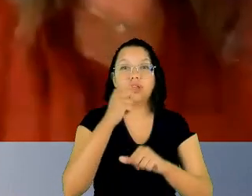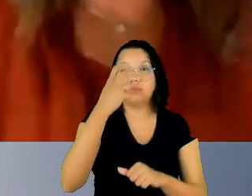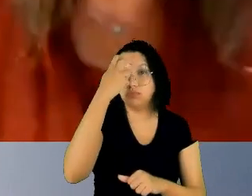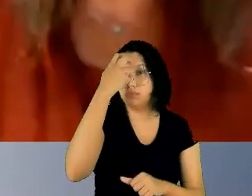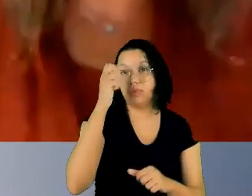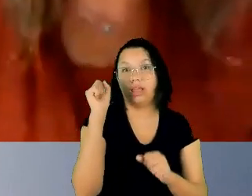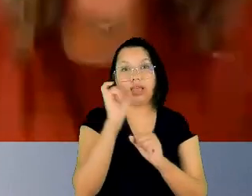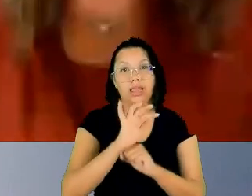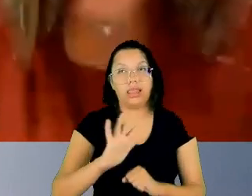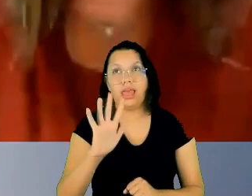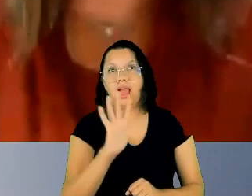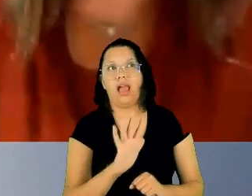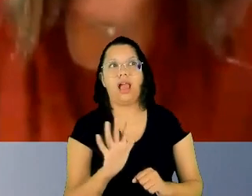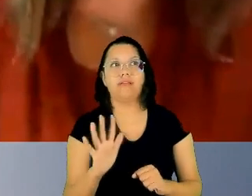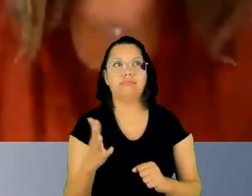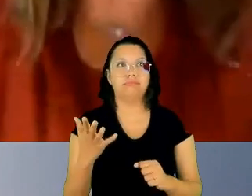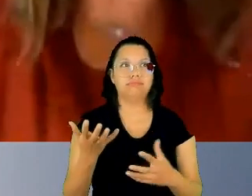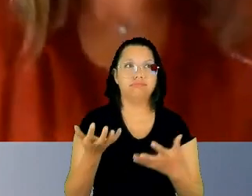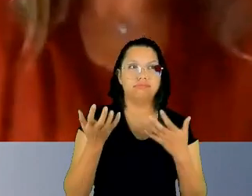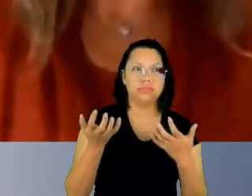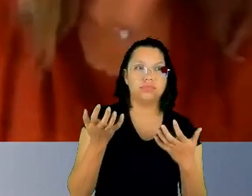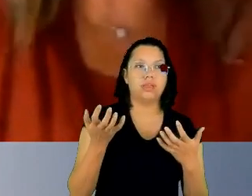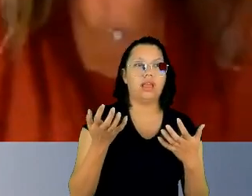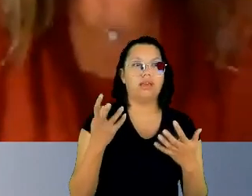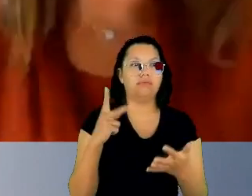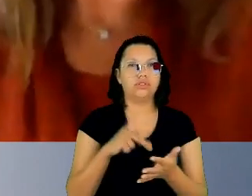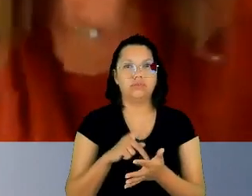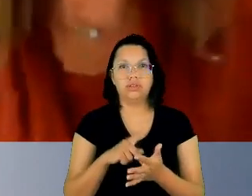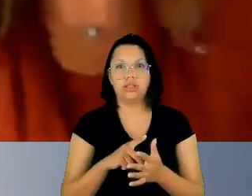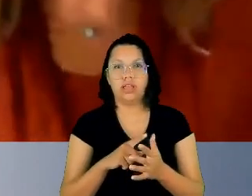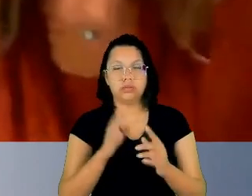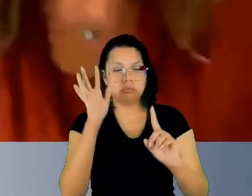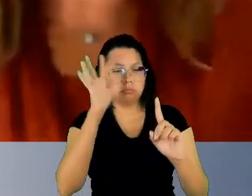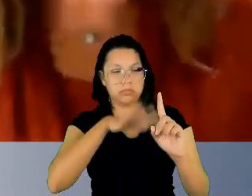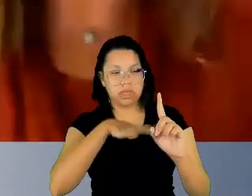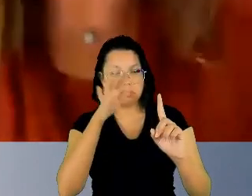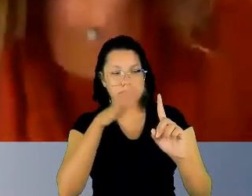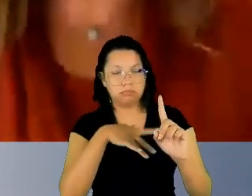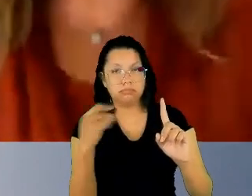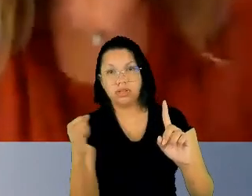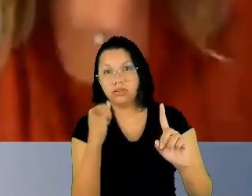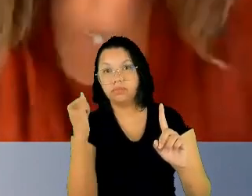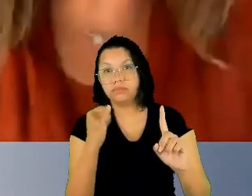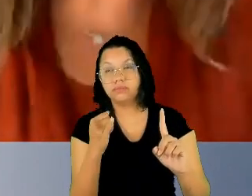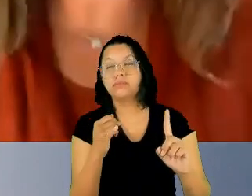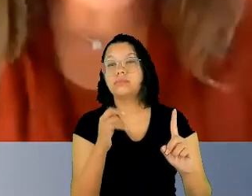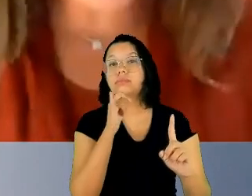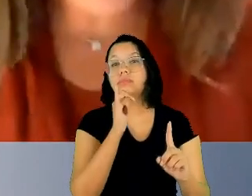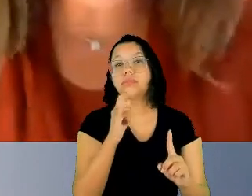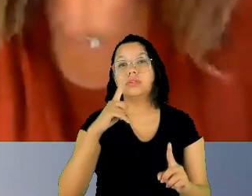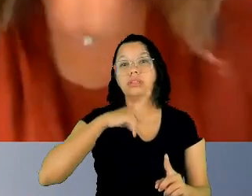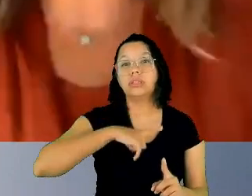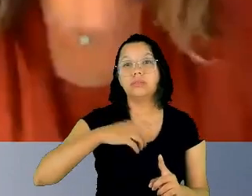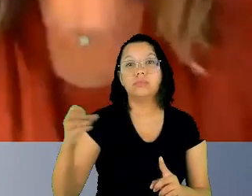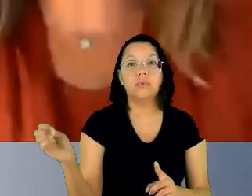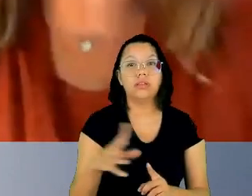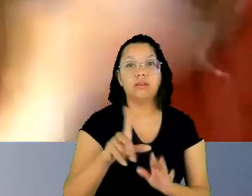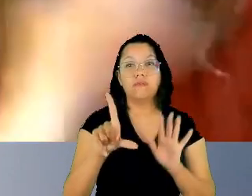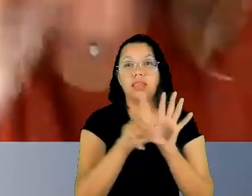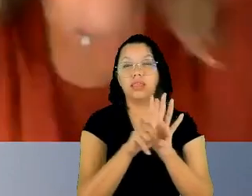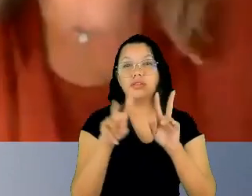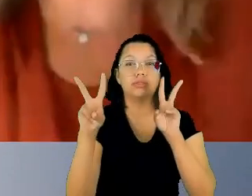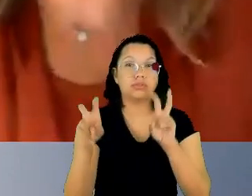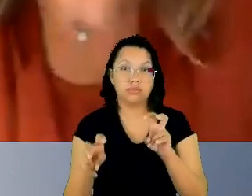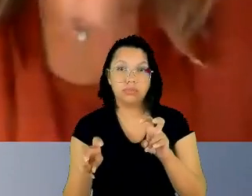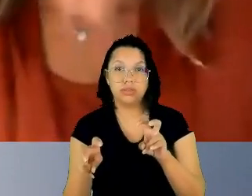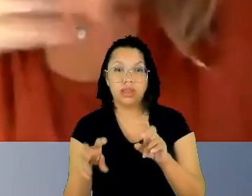realmente enaltecer a importância que é por exemplo termos uma nova lei sobre a importunação sexual e ser clínico